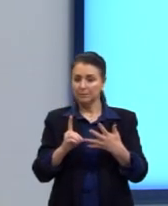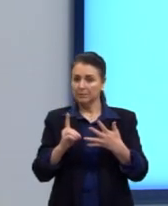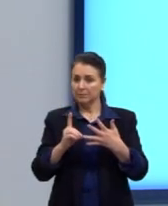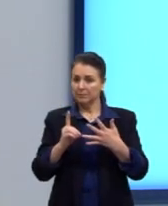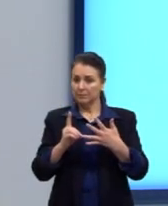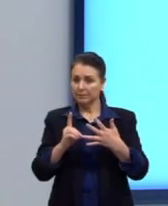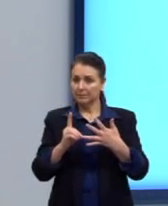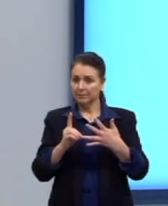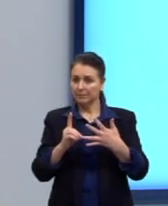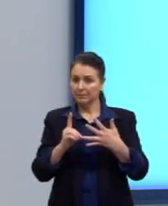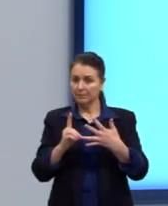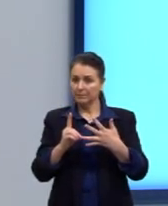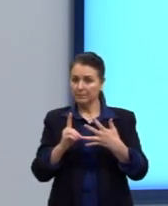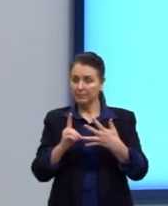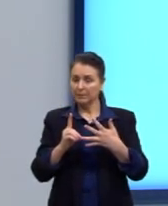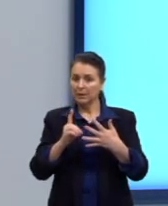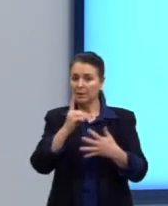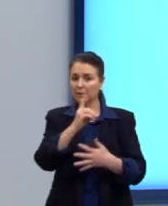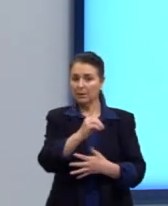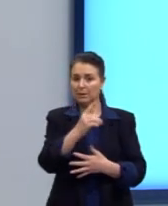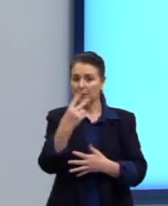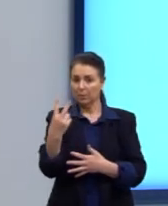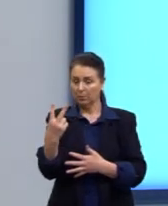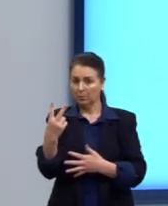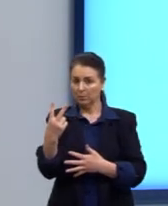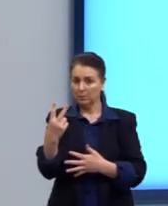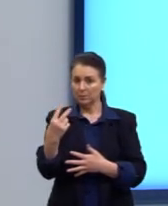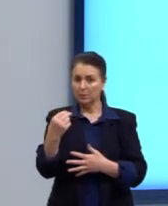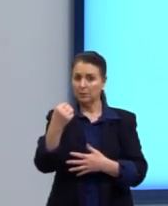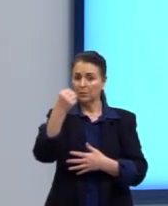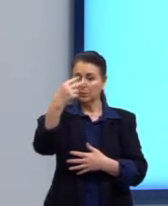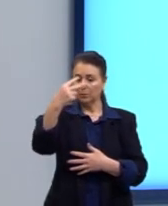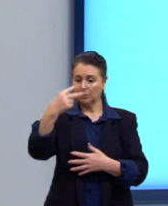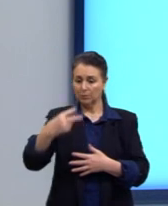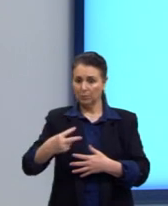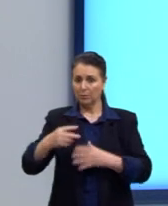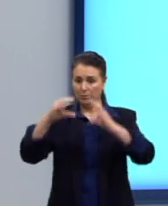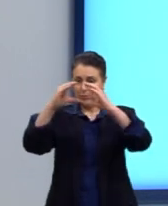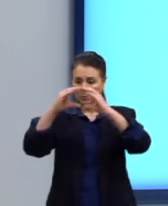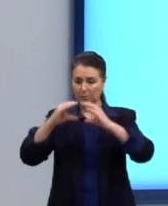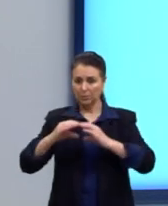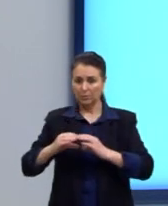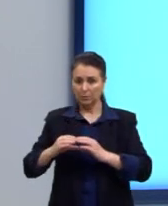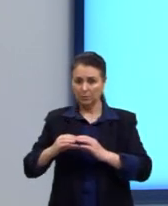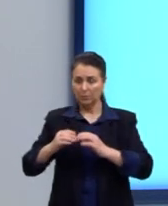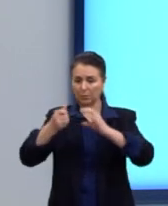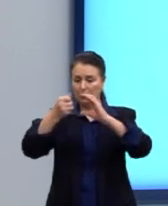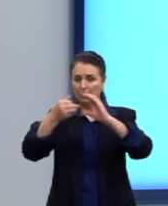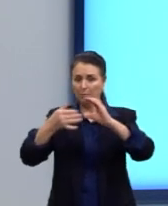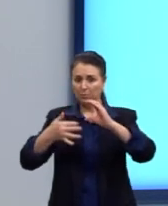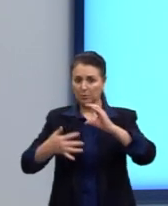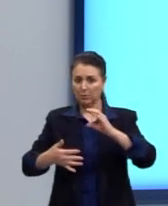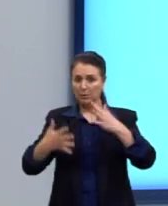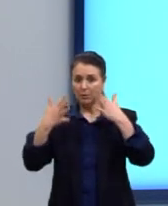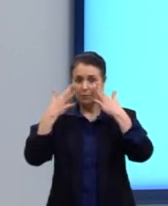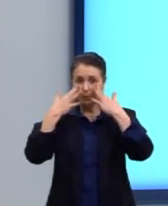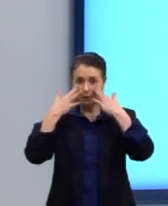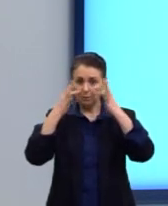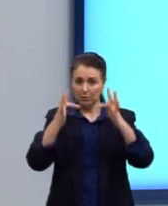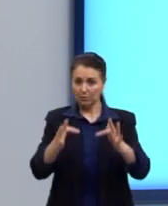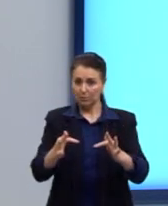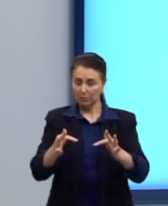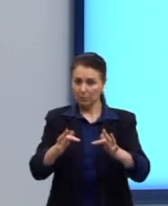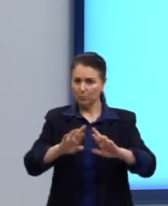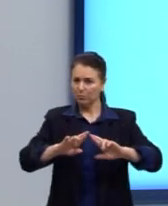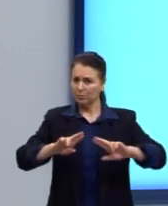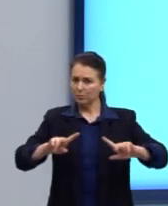Letra D, D2 coexiste em duas populações com características fenotípicas distintas,